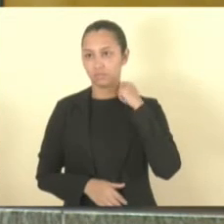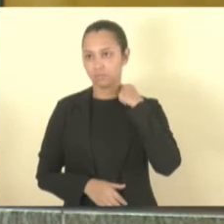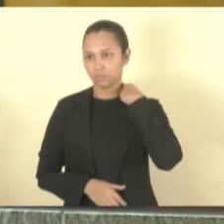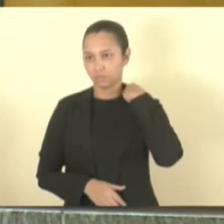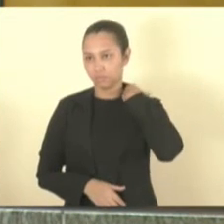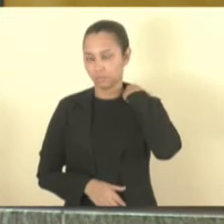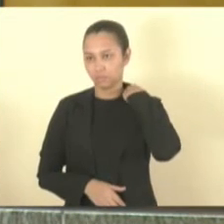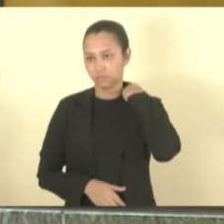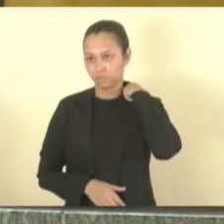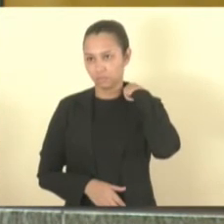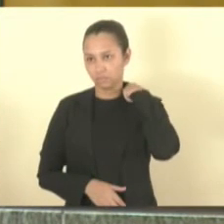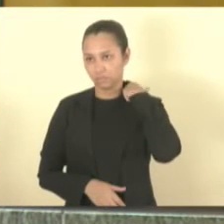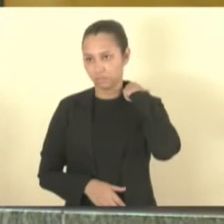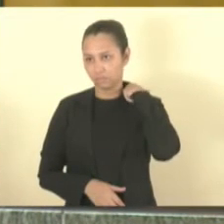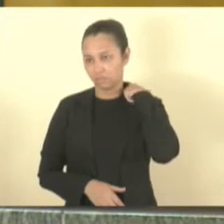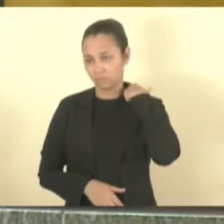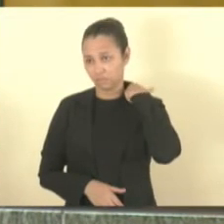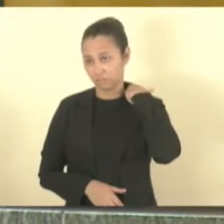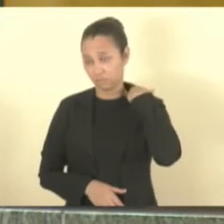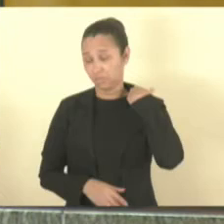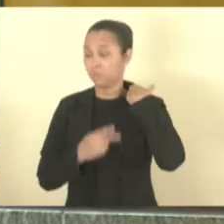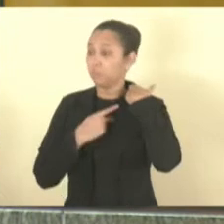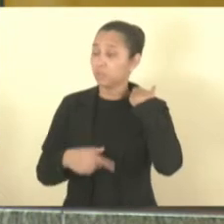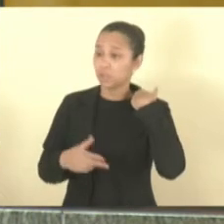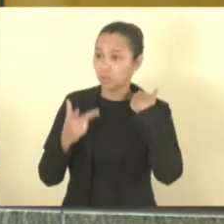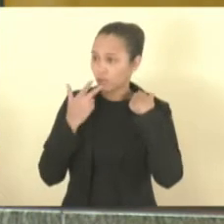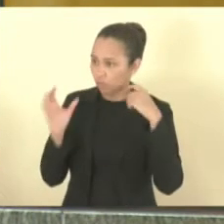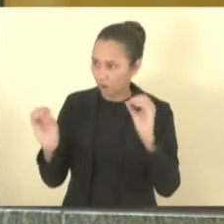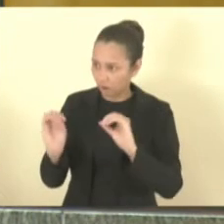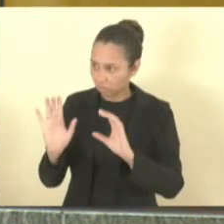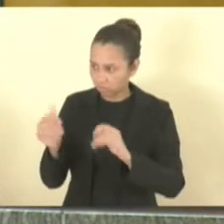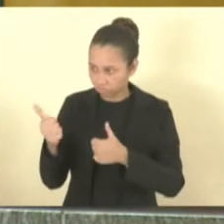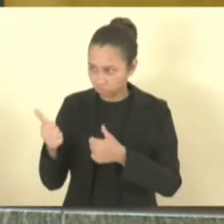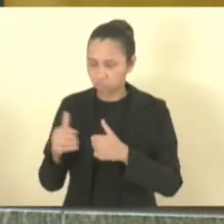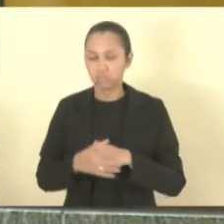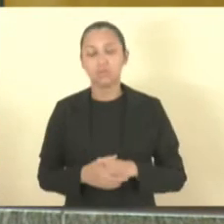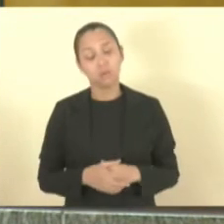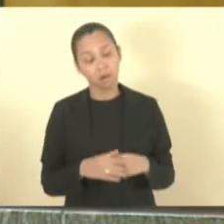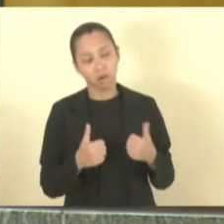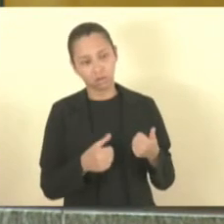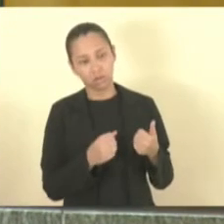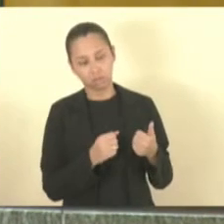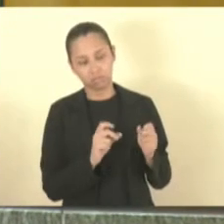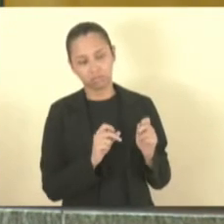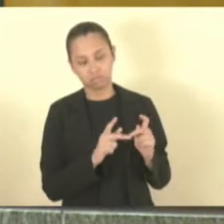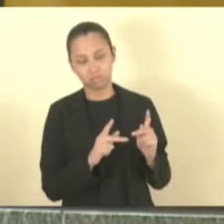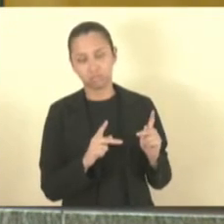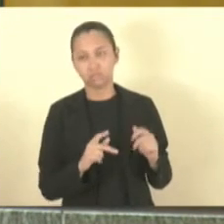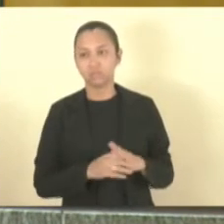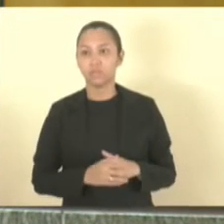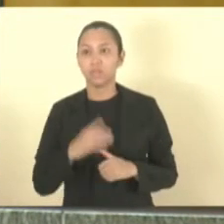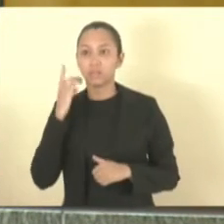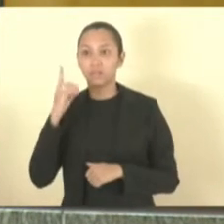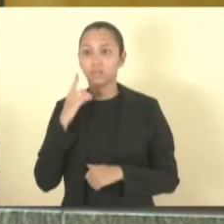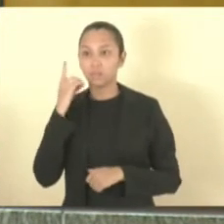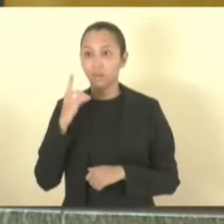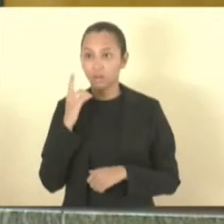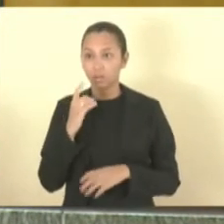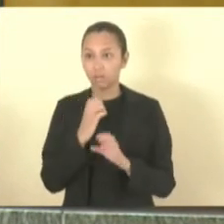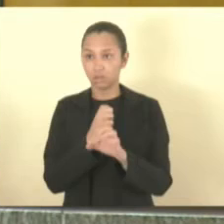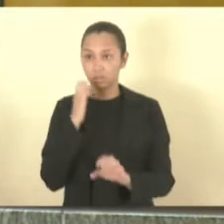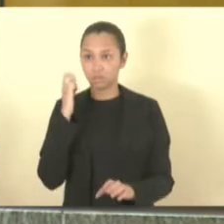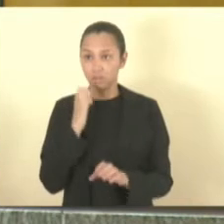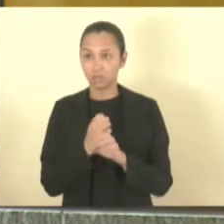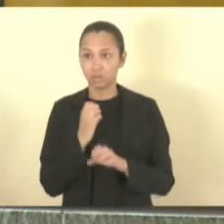Seu presidente, vou declinar. Pois não, muito obrigado, deputado Gandini. Com a palavra o deputado engenheiro José